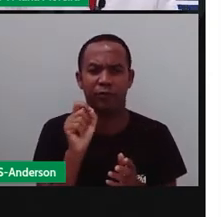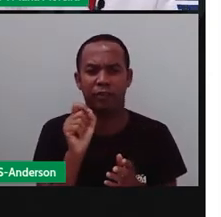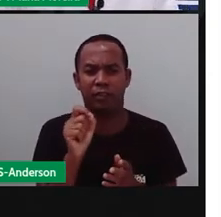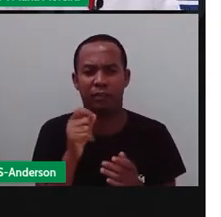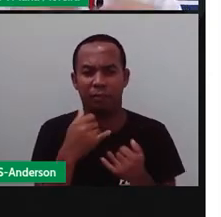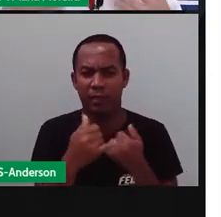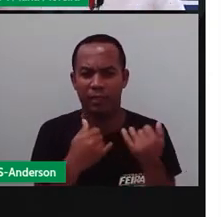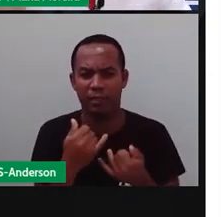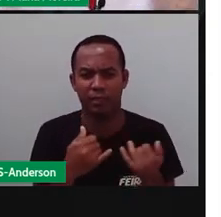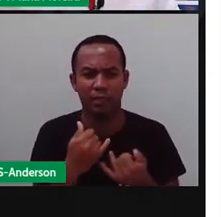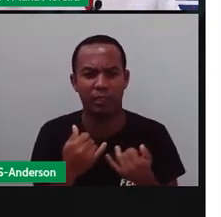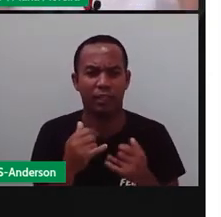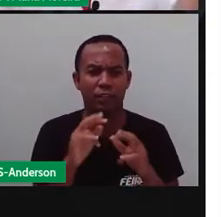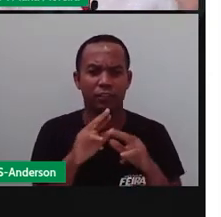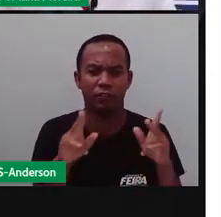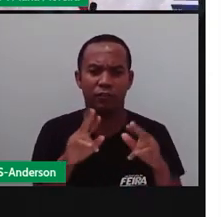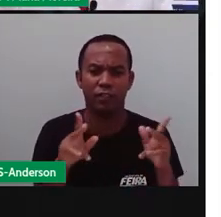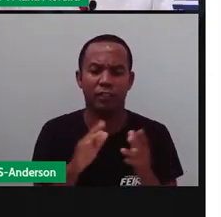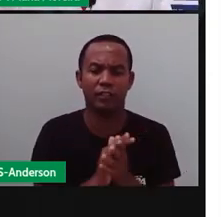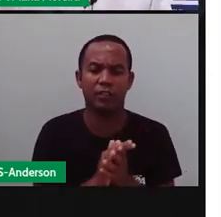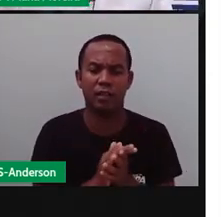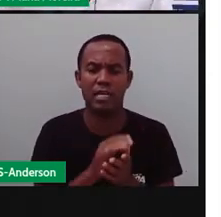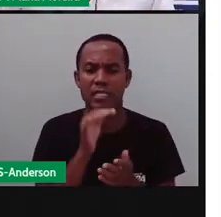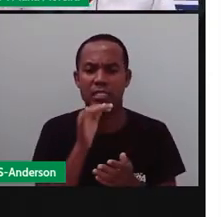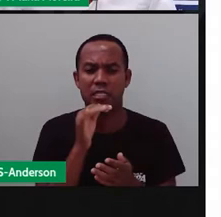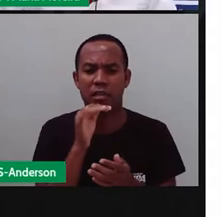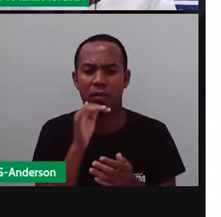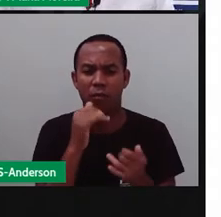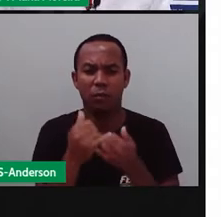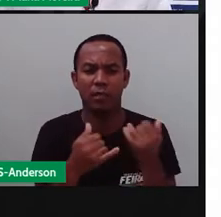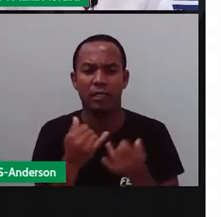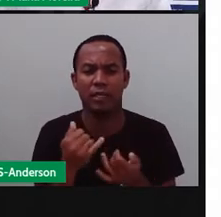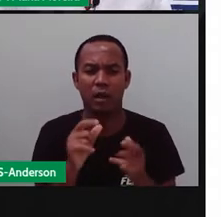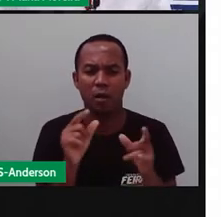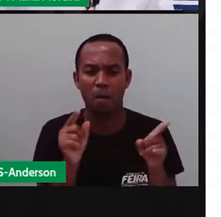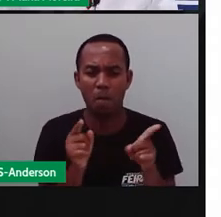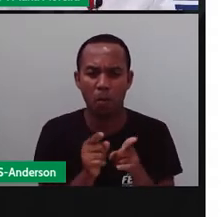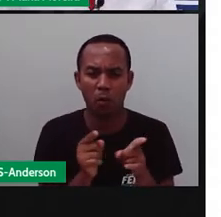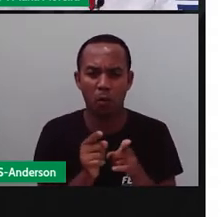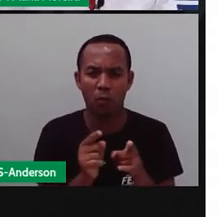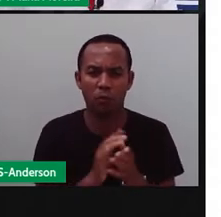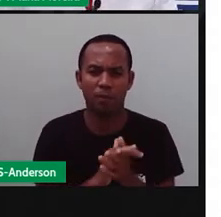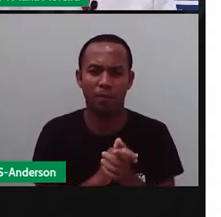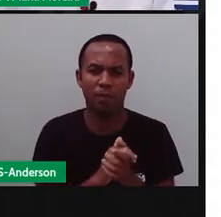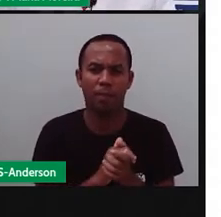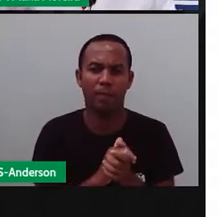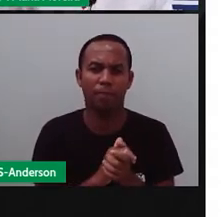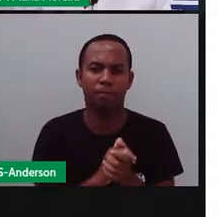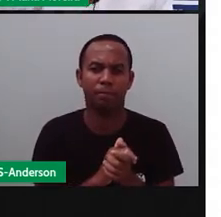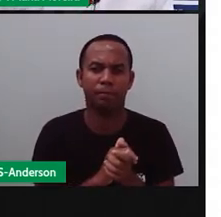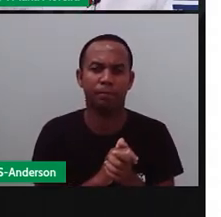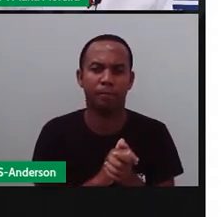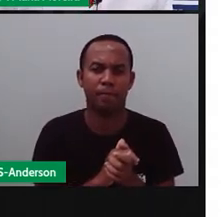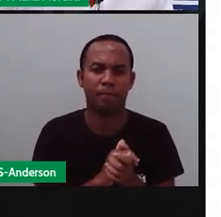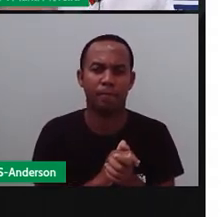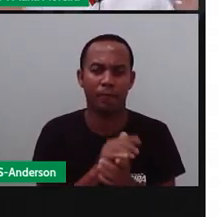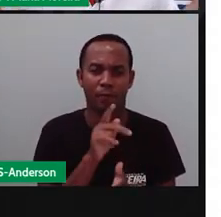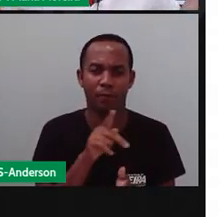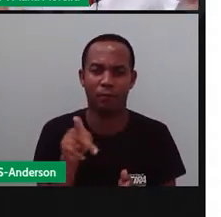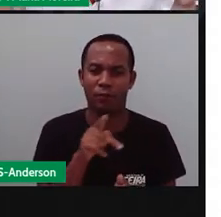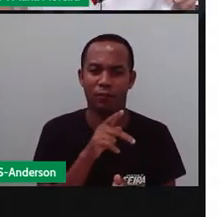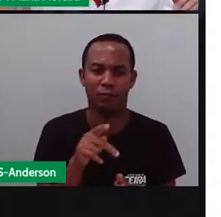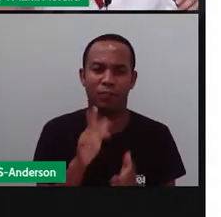provavelmente, tenham brincado muito pouco, né? De roda, de ciranda, se é que chegaram a brincar. A Proc, né?